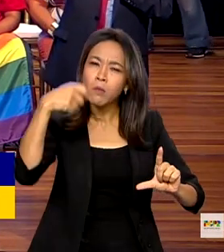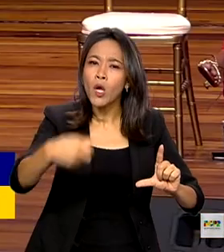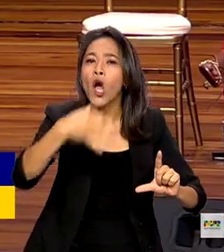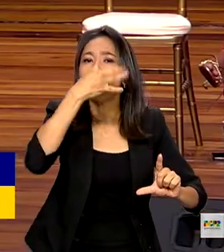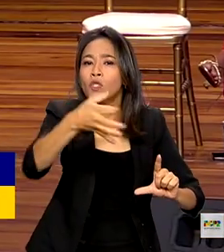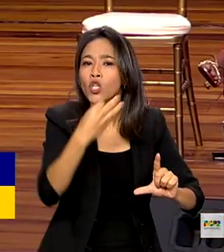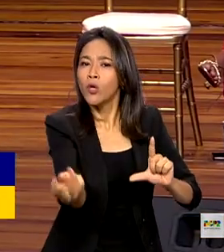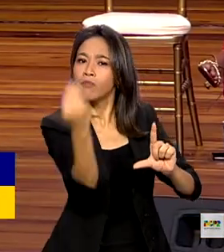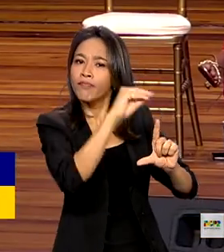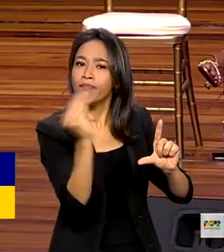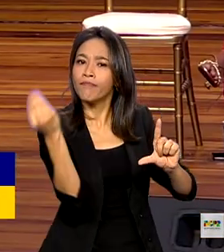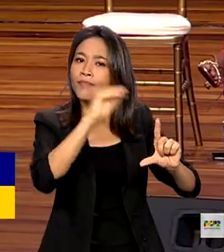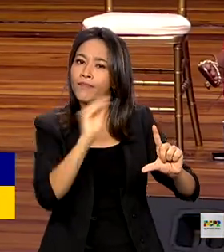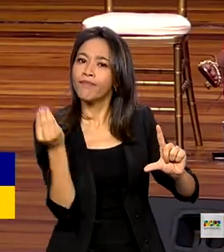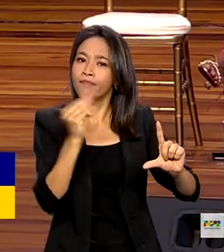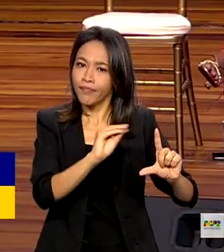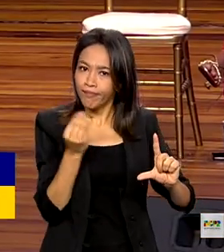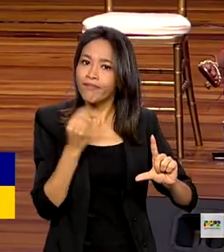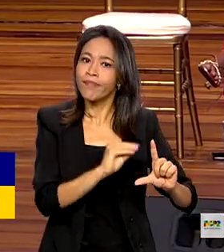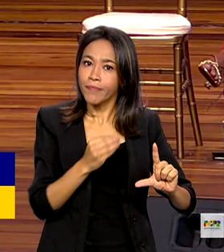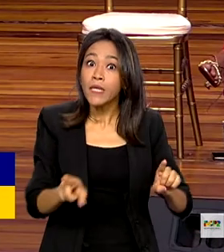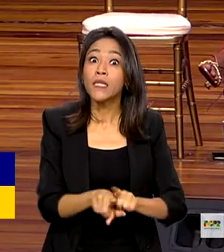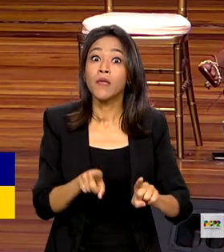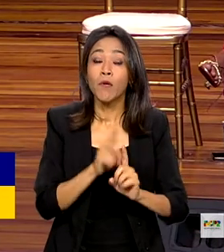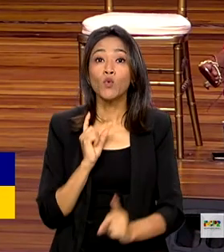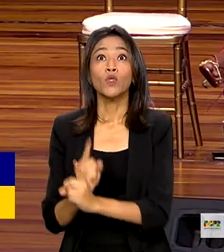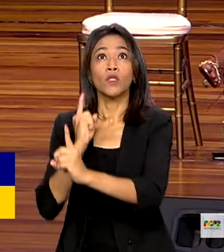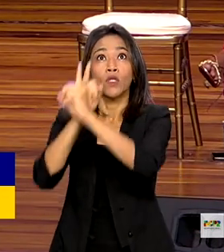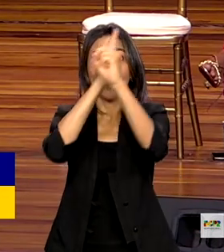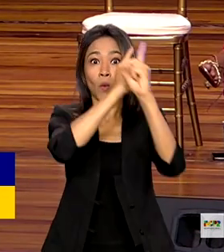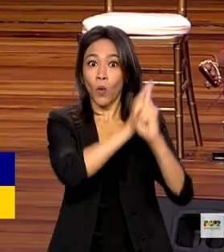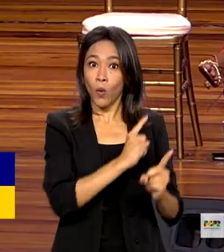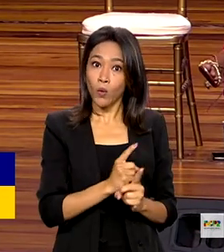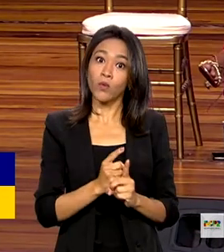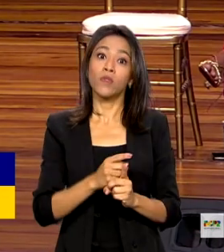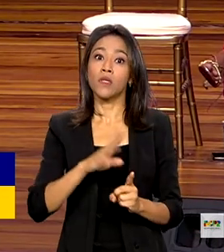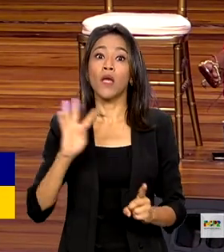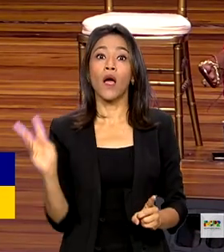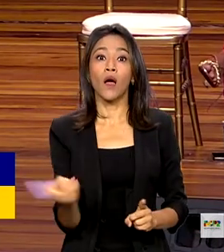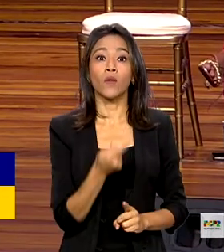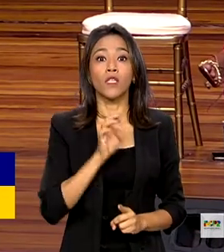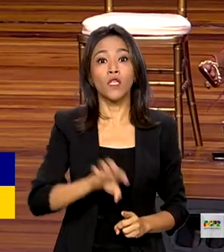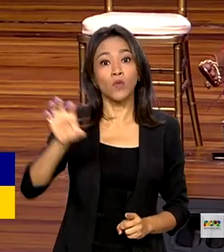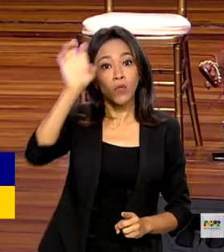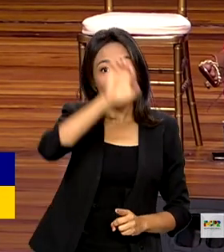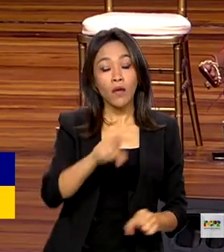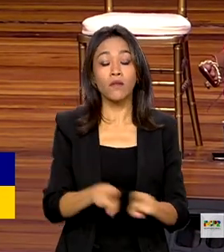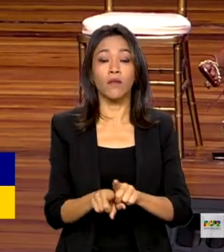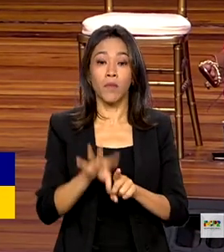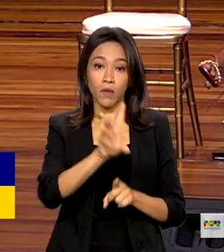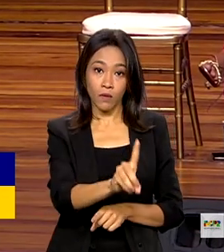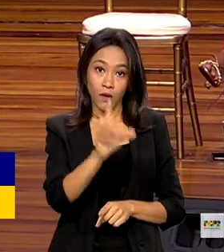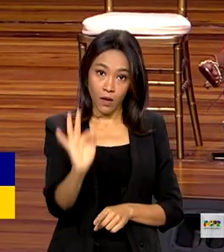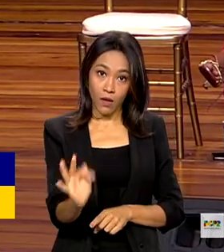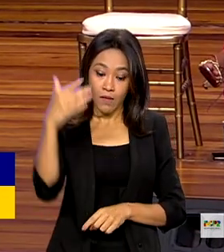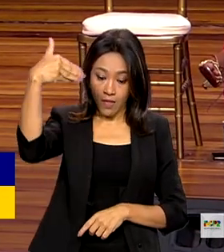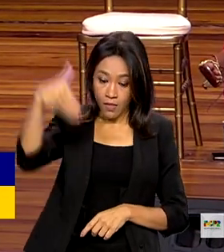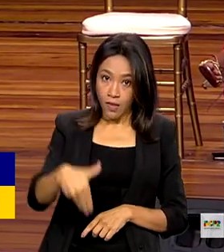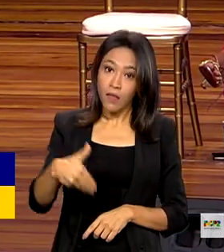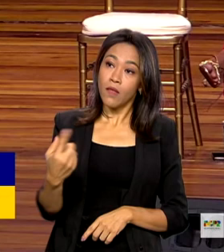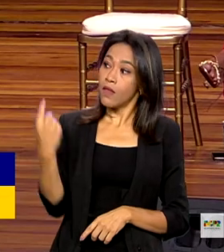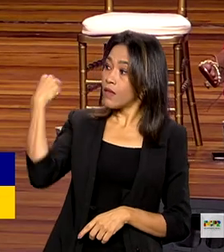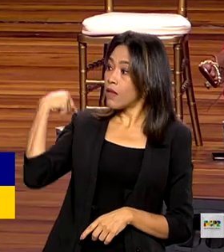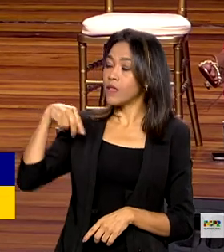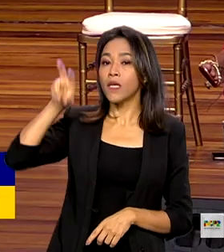por meio das plenárias estaduais que estão sendo realizadas desde maio em todos os estados e o Distrito Federal. Nessa quinta-feira,